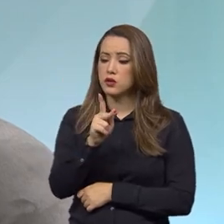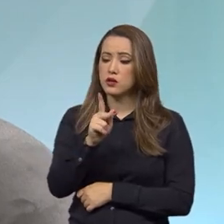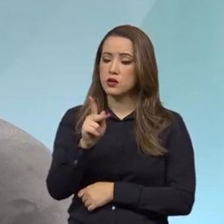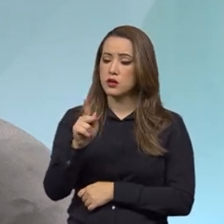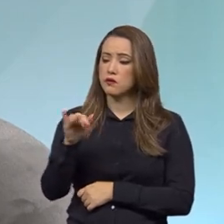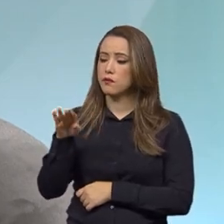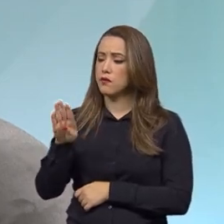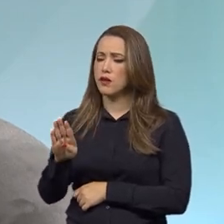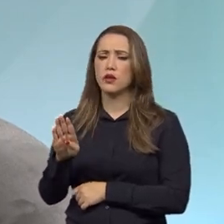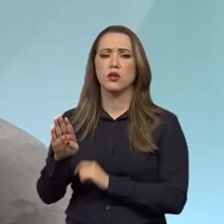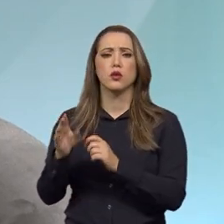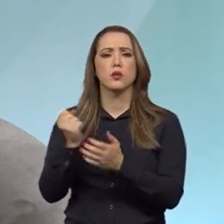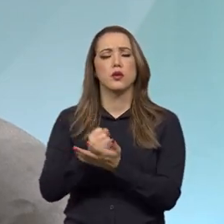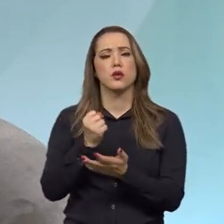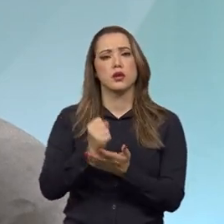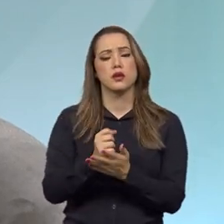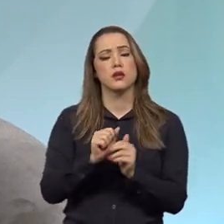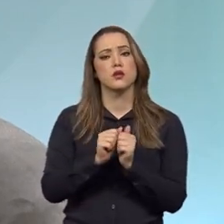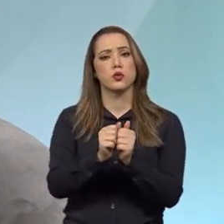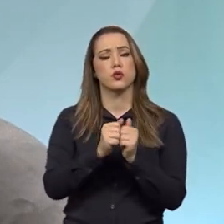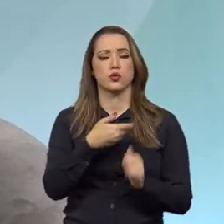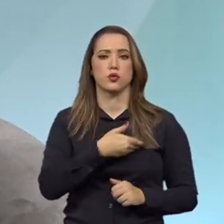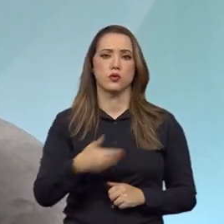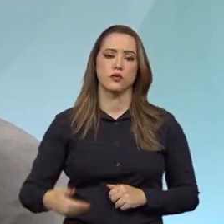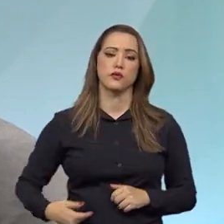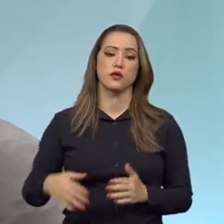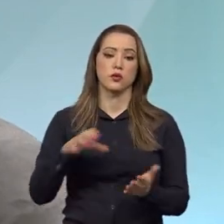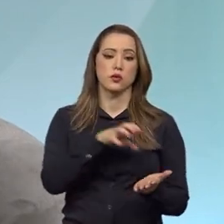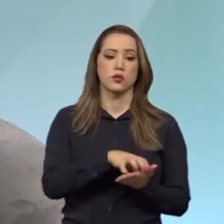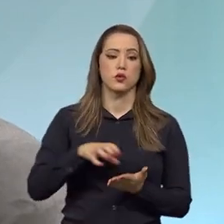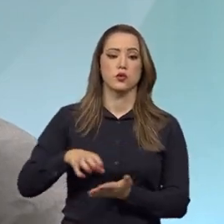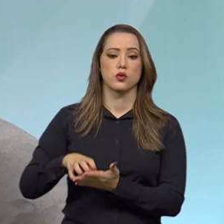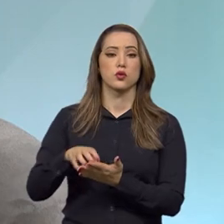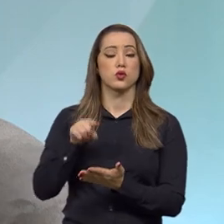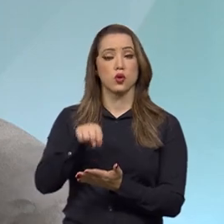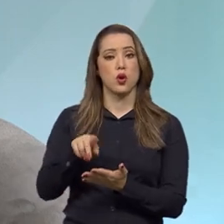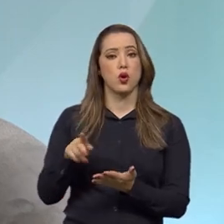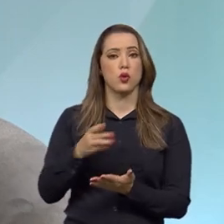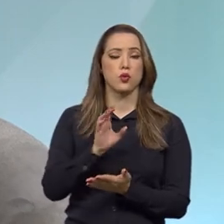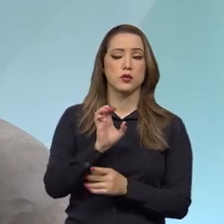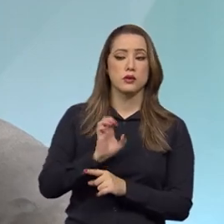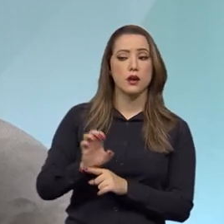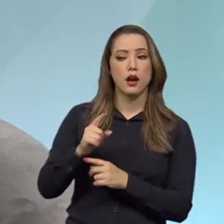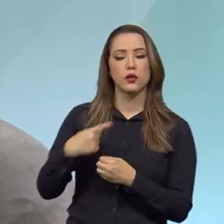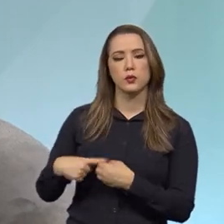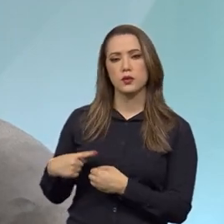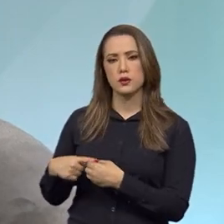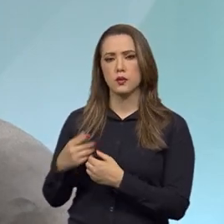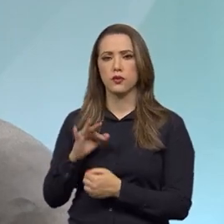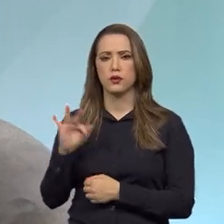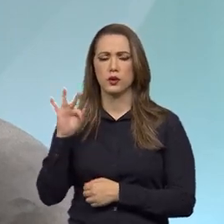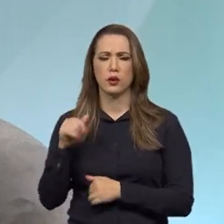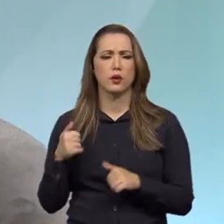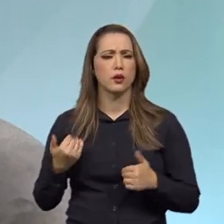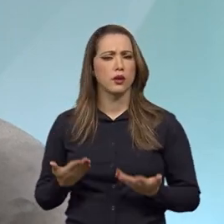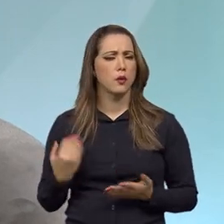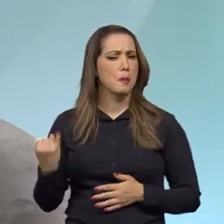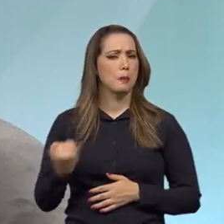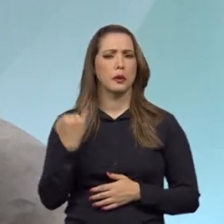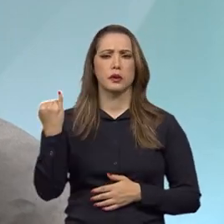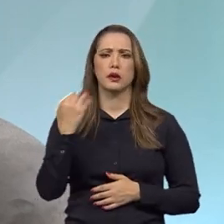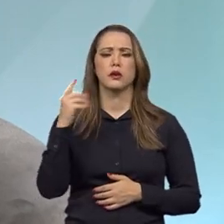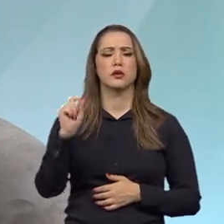a contratações com o poder público, com os órgãos do poder público, estadual, municipal e federal. Portanto, uma grande